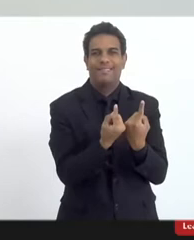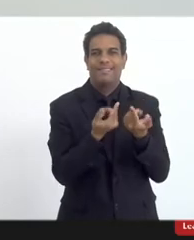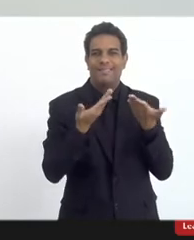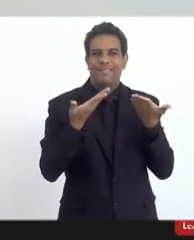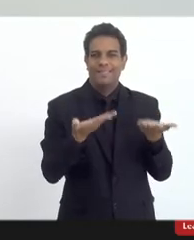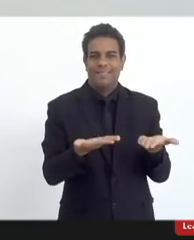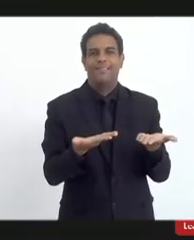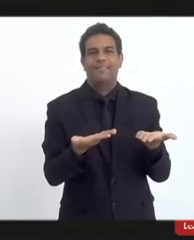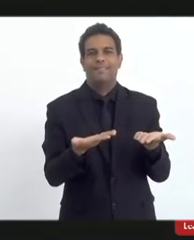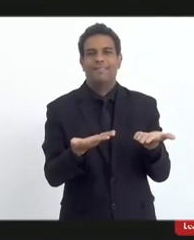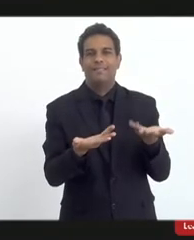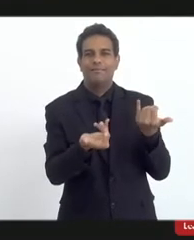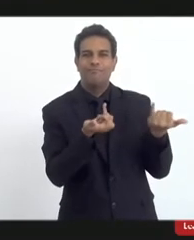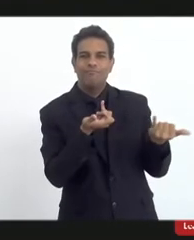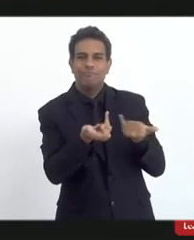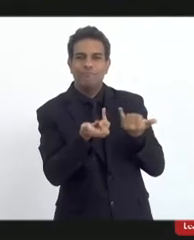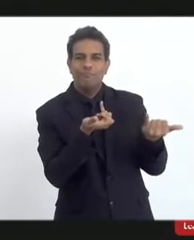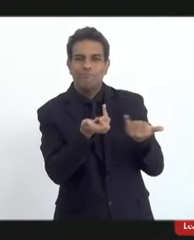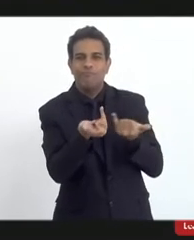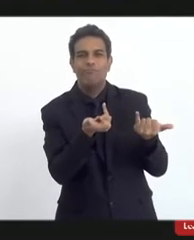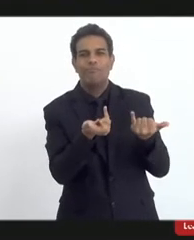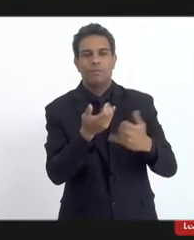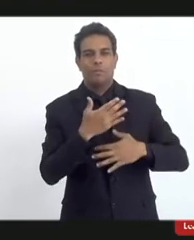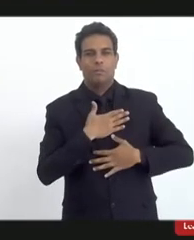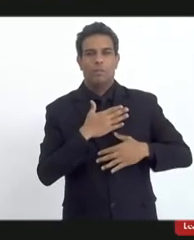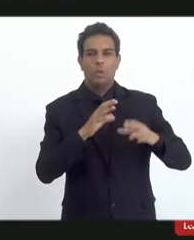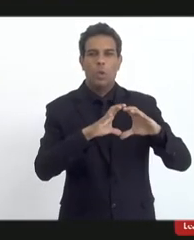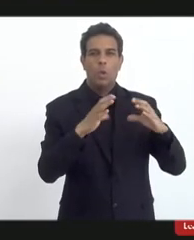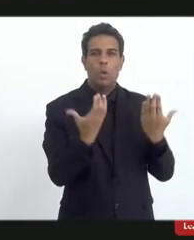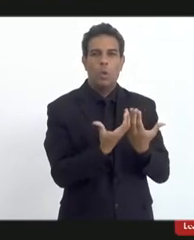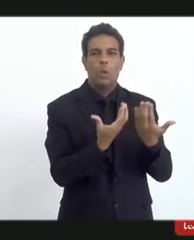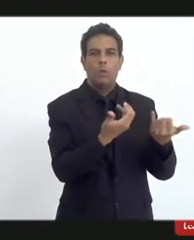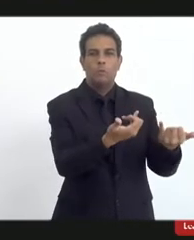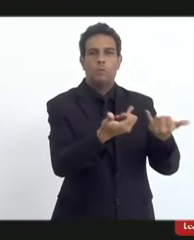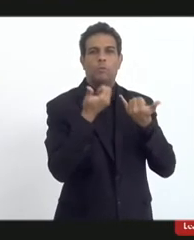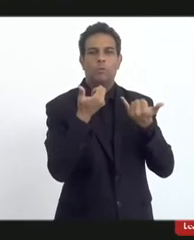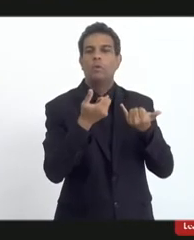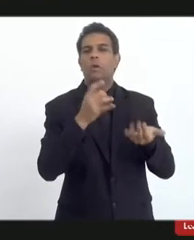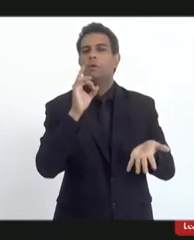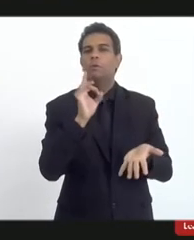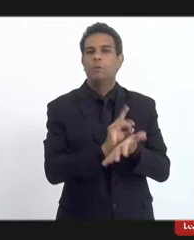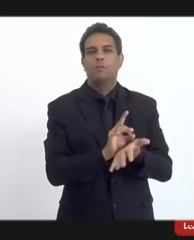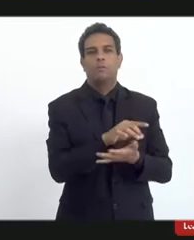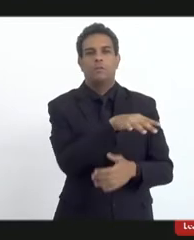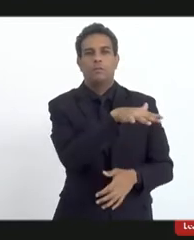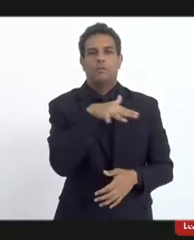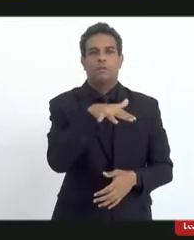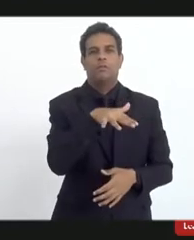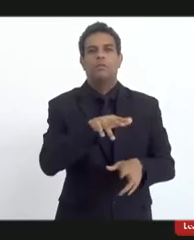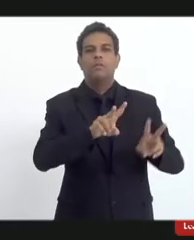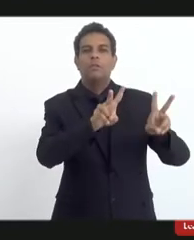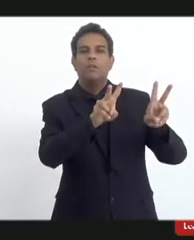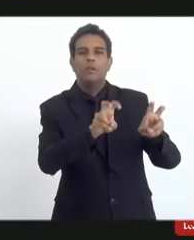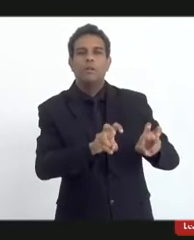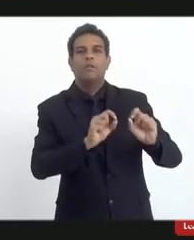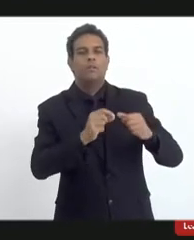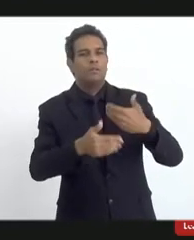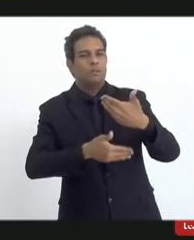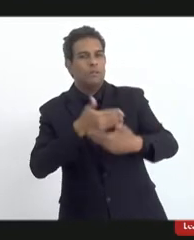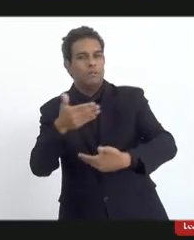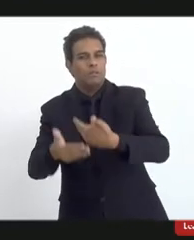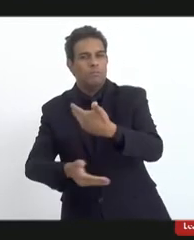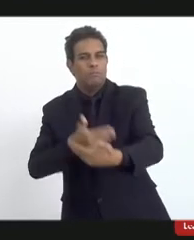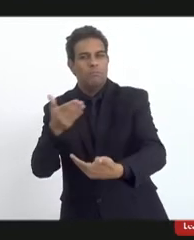Eu estava recebendo lá no meu condomínio a visita do oficial de justiça, mas é por conta do andamento